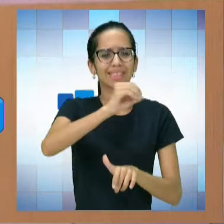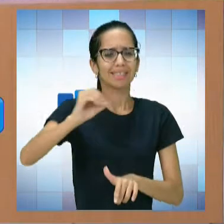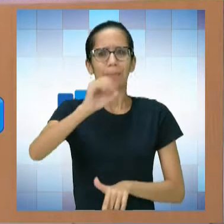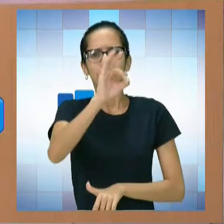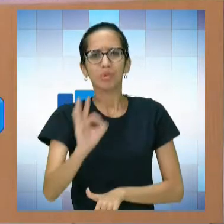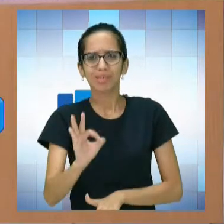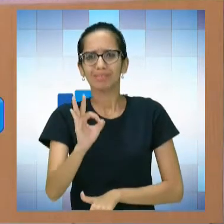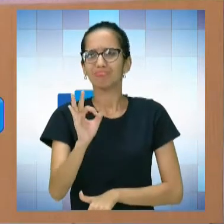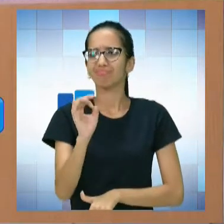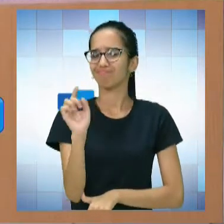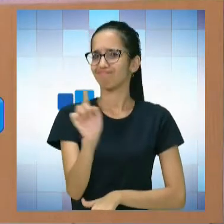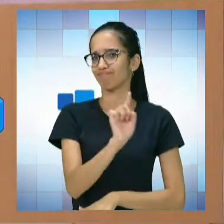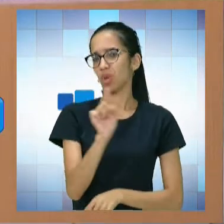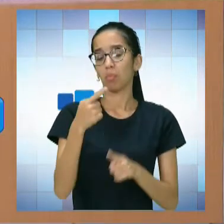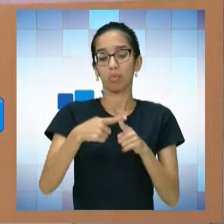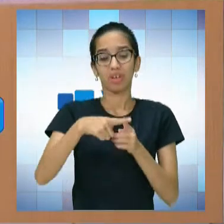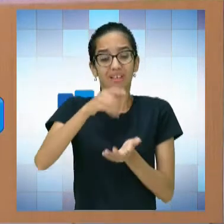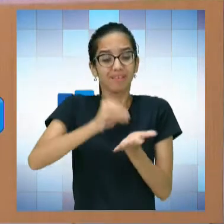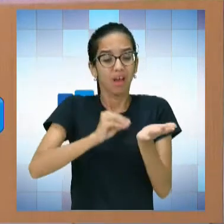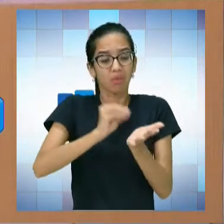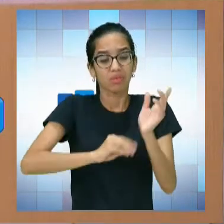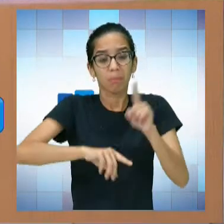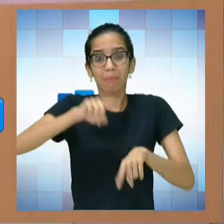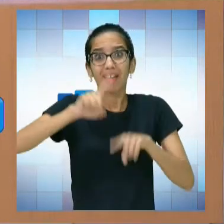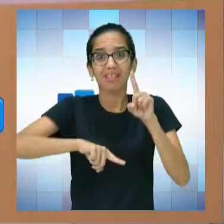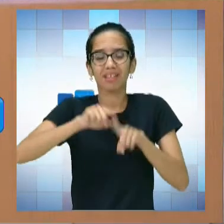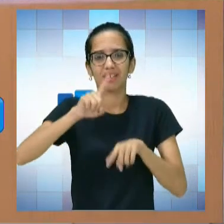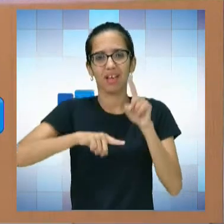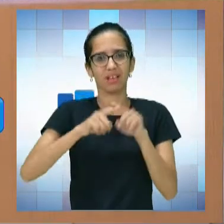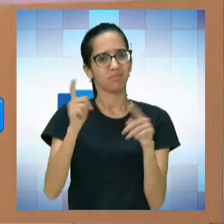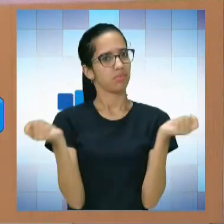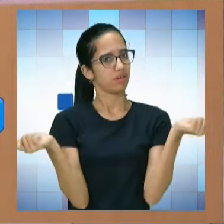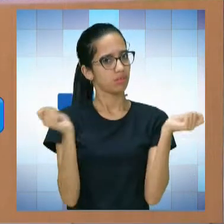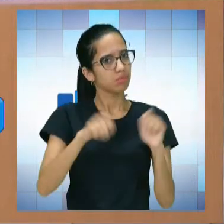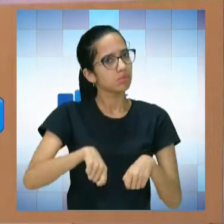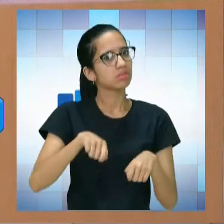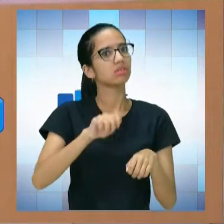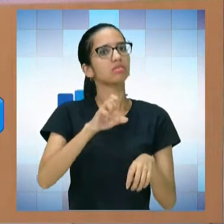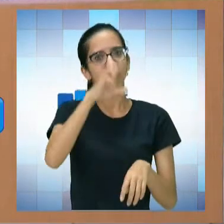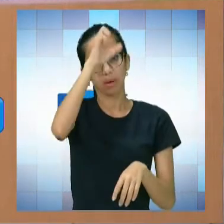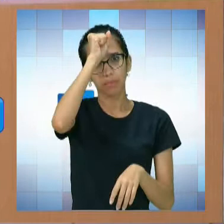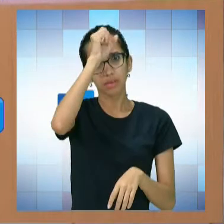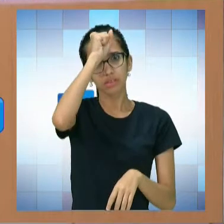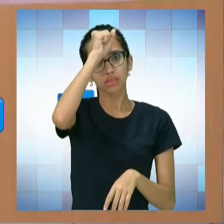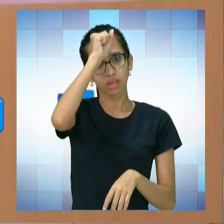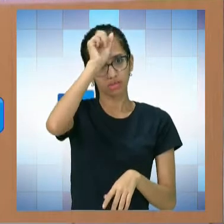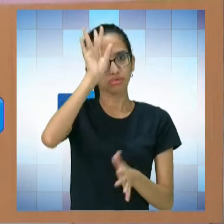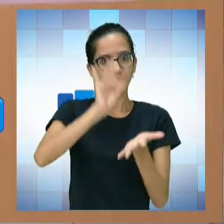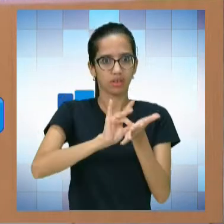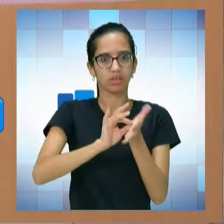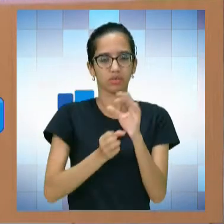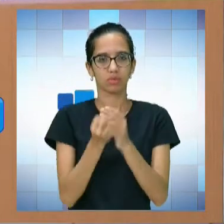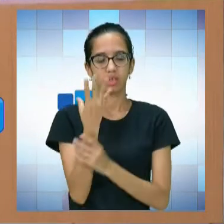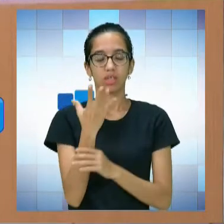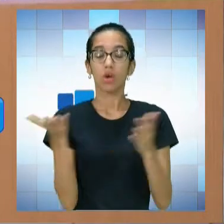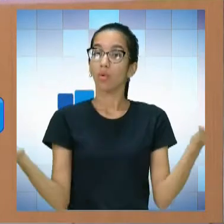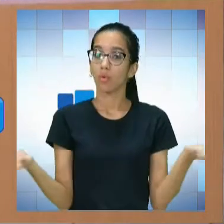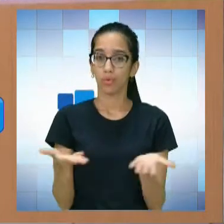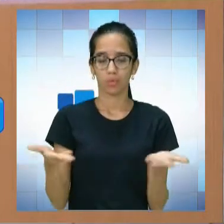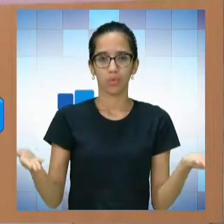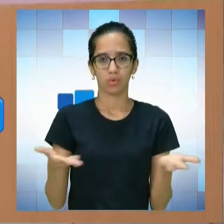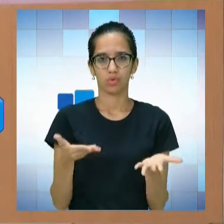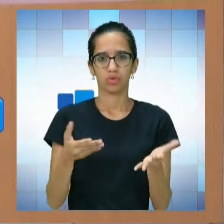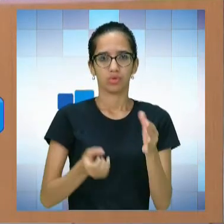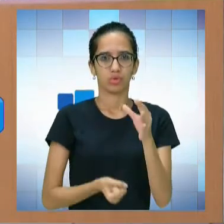recursos materiais que o cego possa entender melhor aquilo que está sendo ensinado. Então, hoje, o nosso